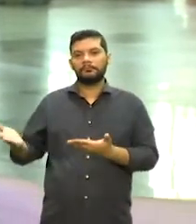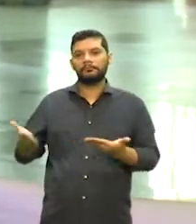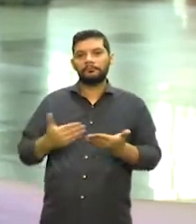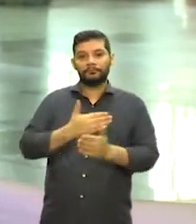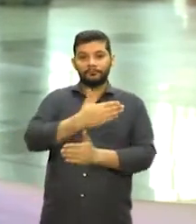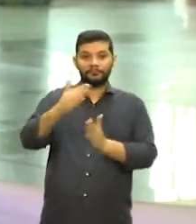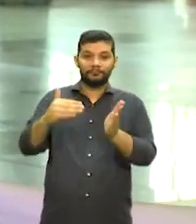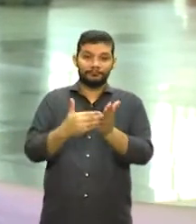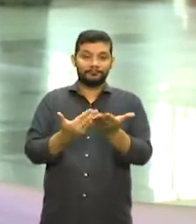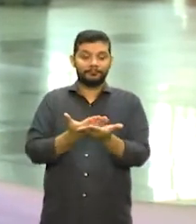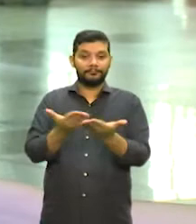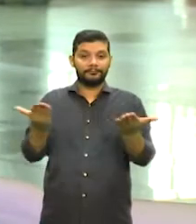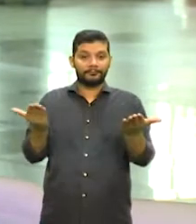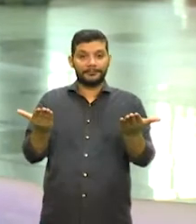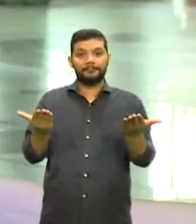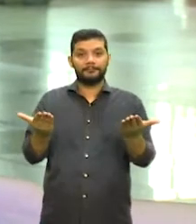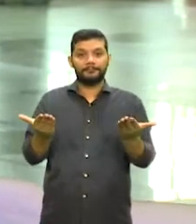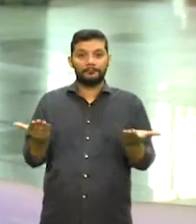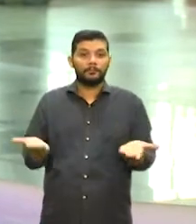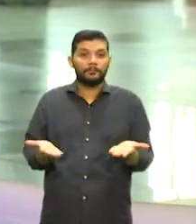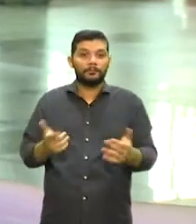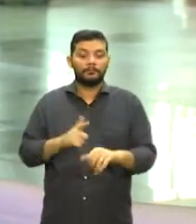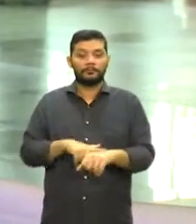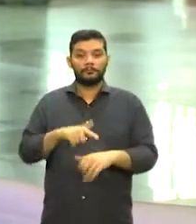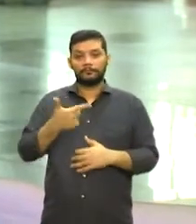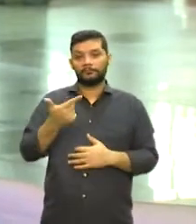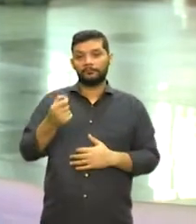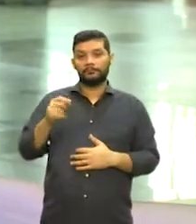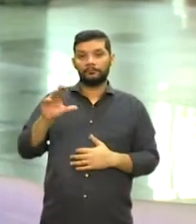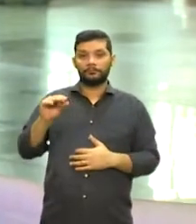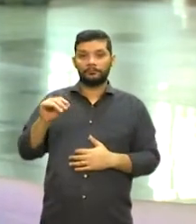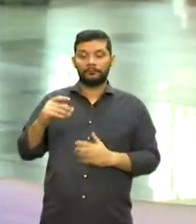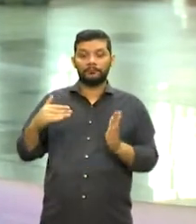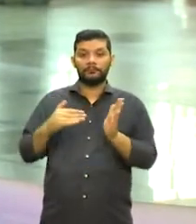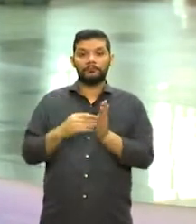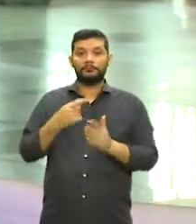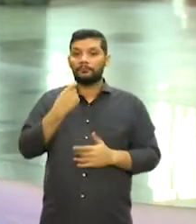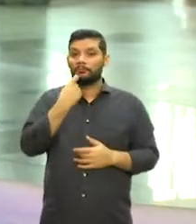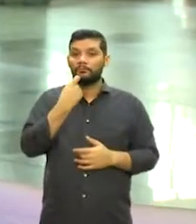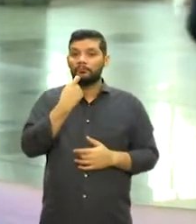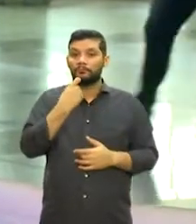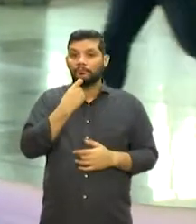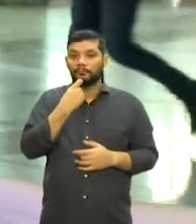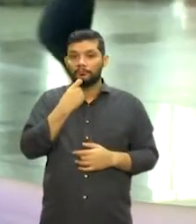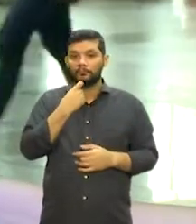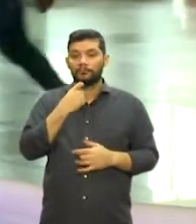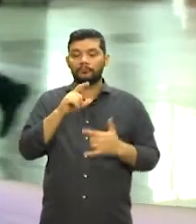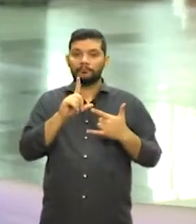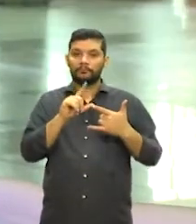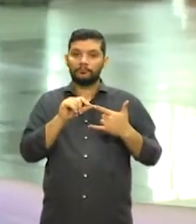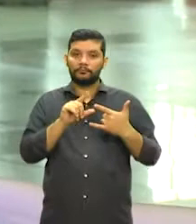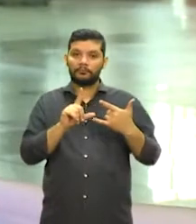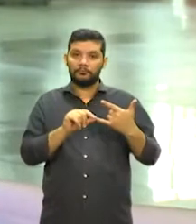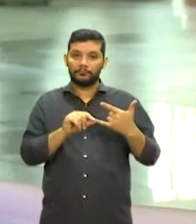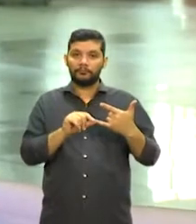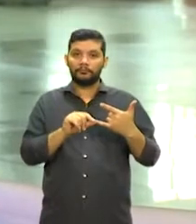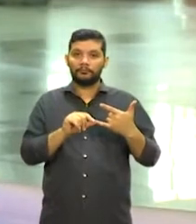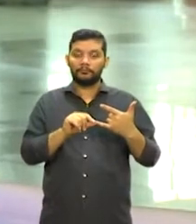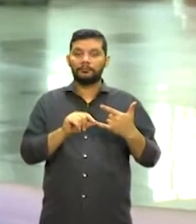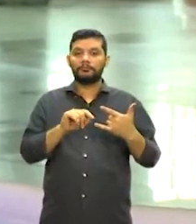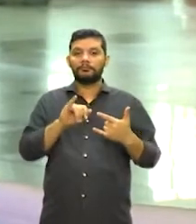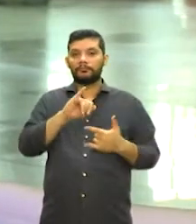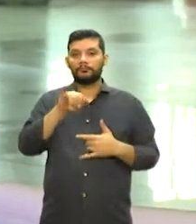a partir de hoje, às 20 horas, até sexta-feira, no canal do YouTube do Festival Jazz e Blues,